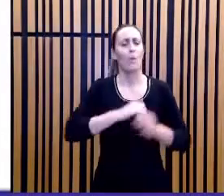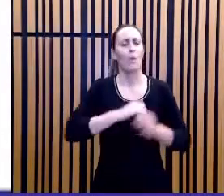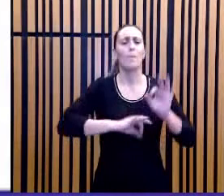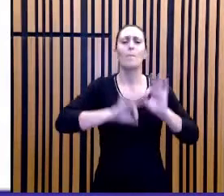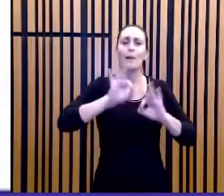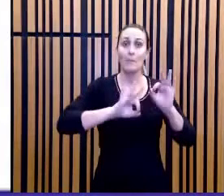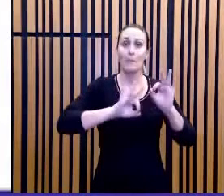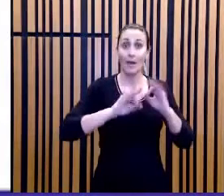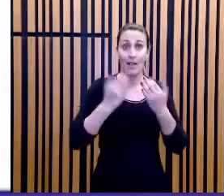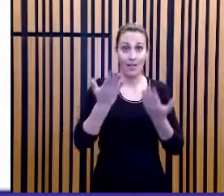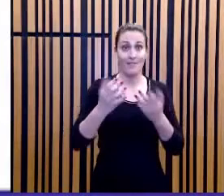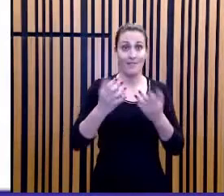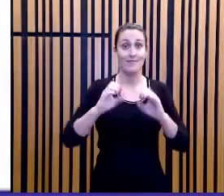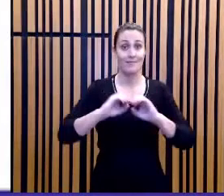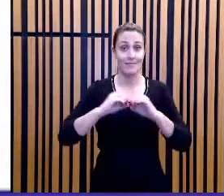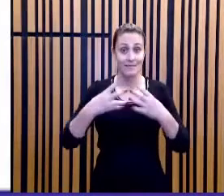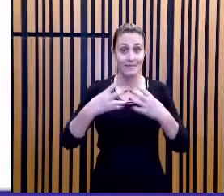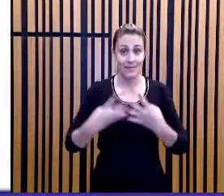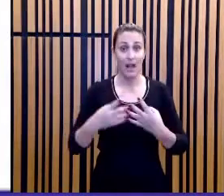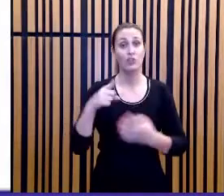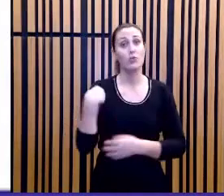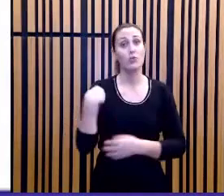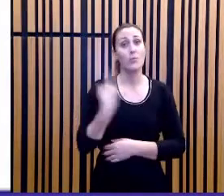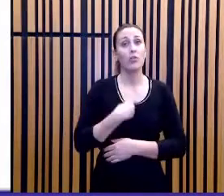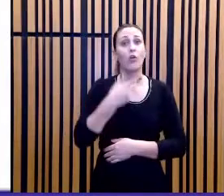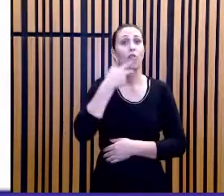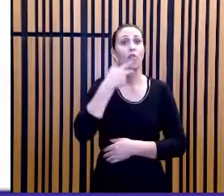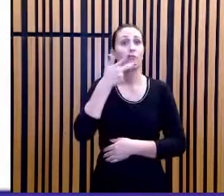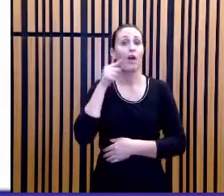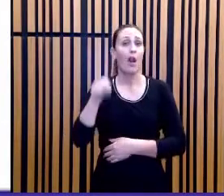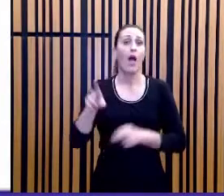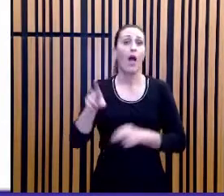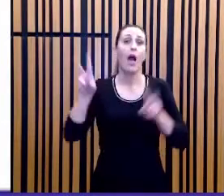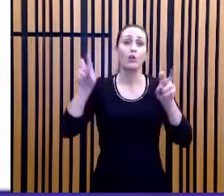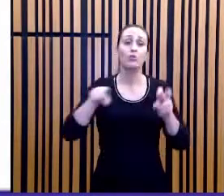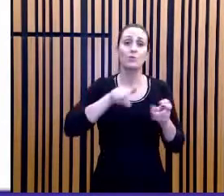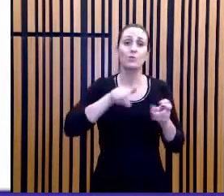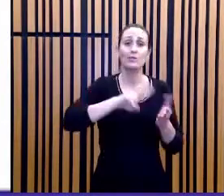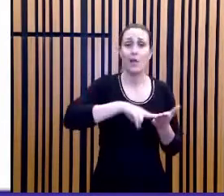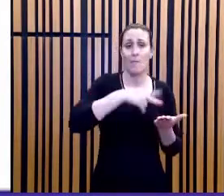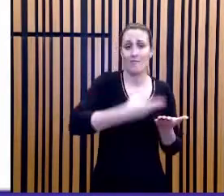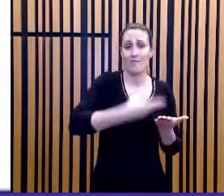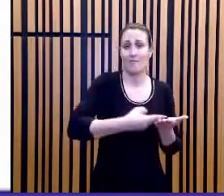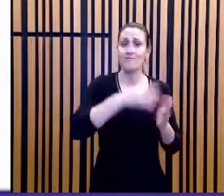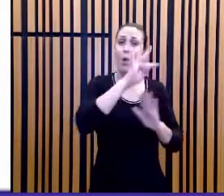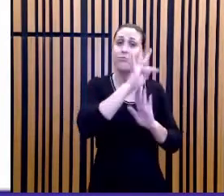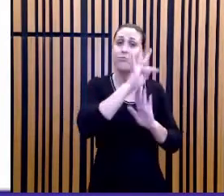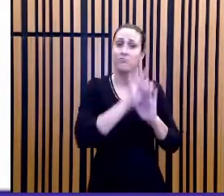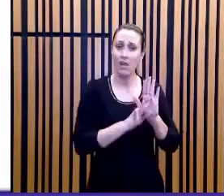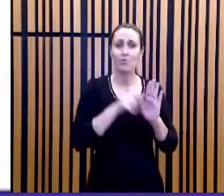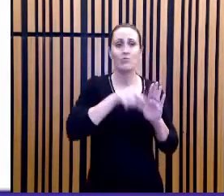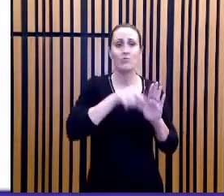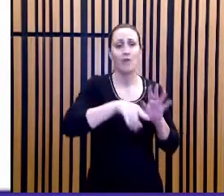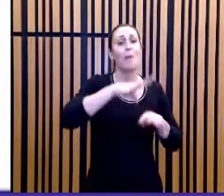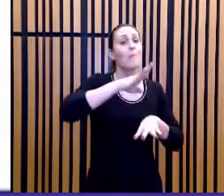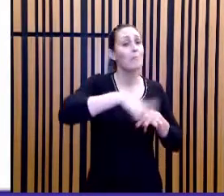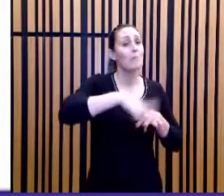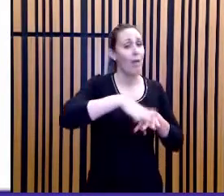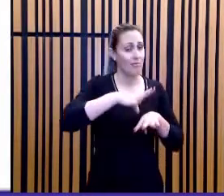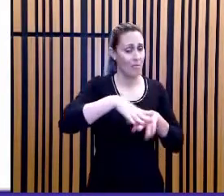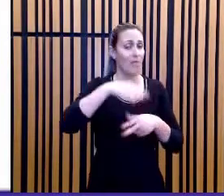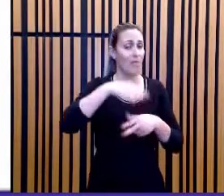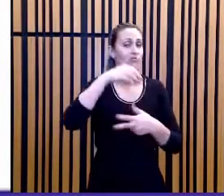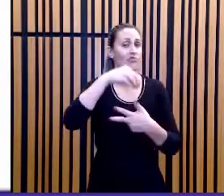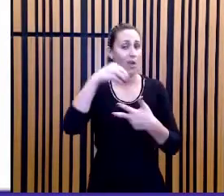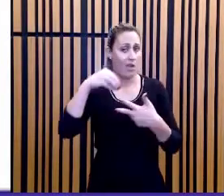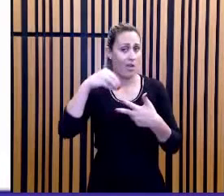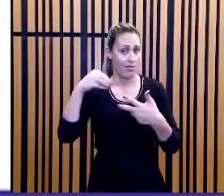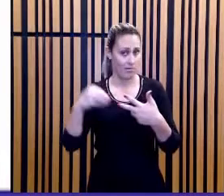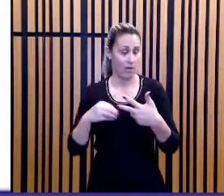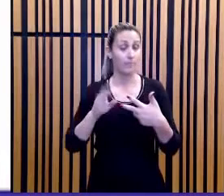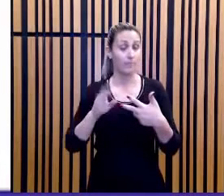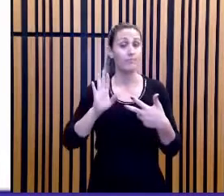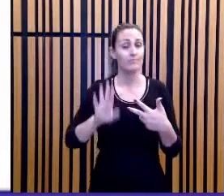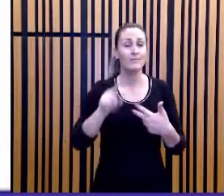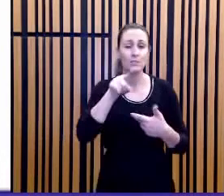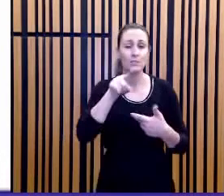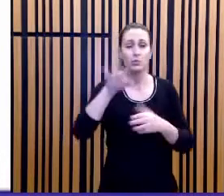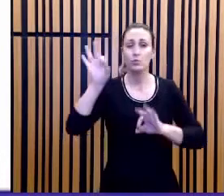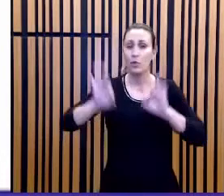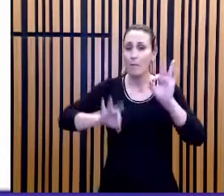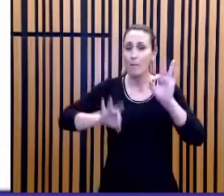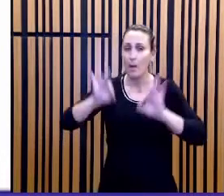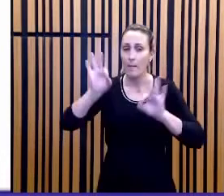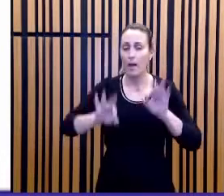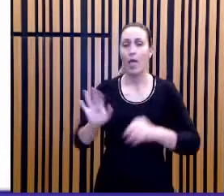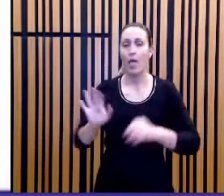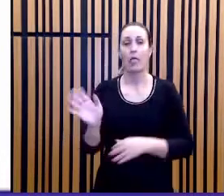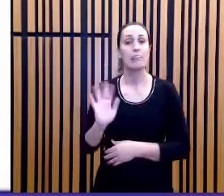aqui para a gente falar em interpretação de texto na matemática do Enem. E eu me atrivo a dizer, inclusive, que isso que eu preparei não vale